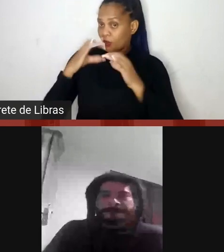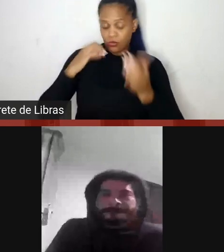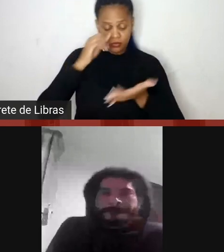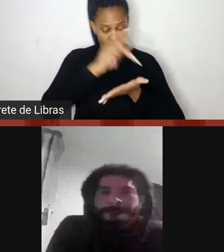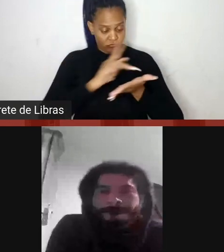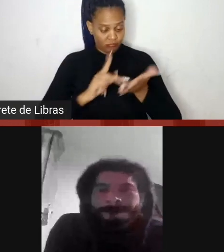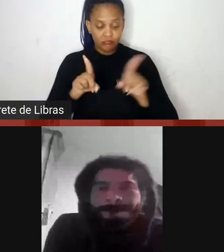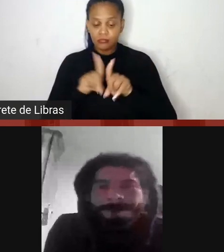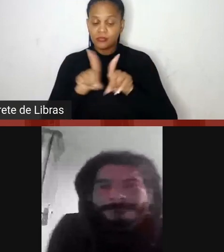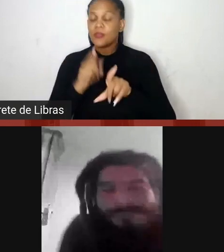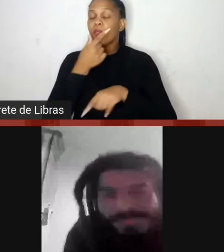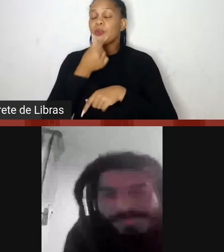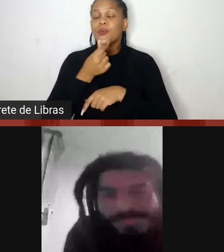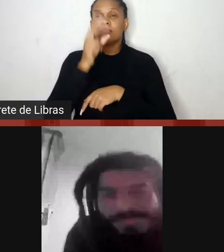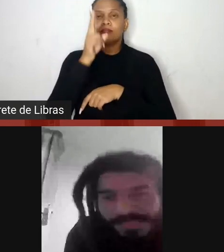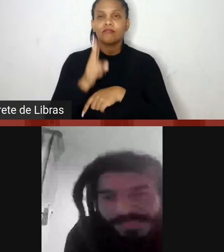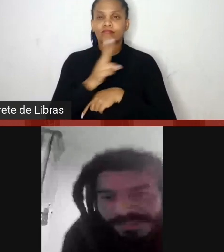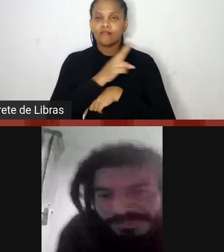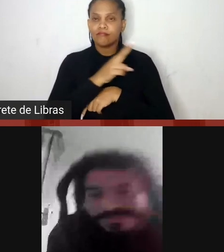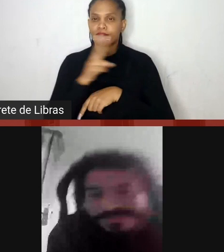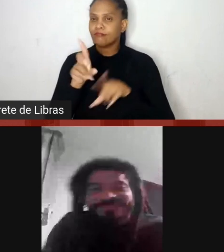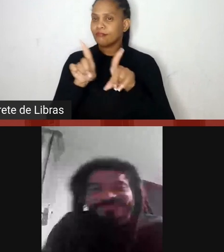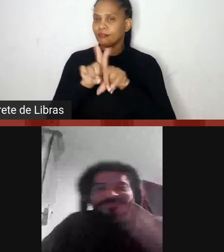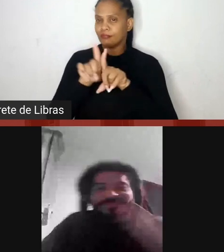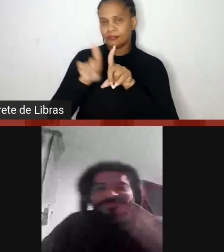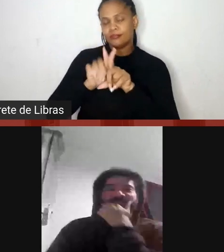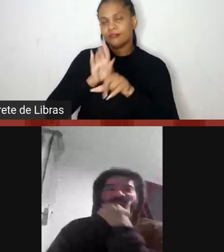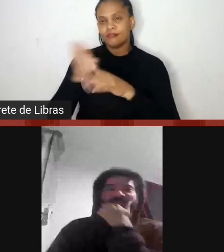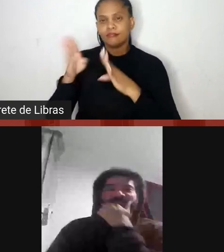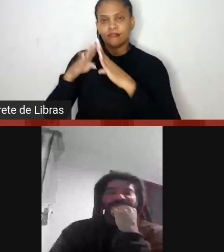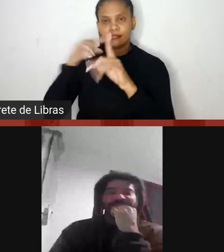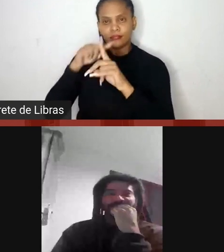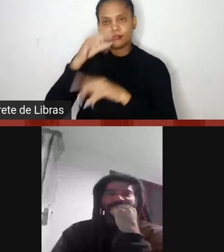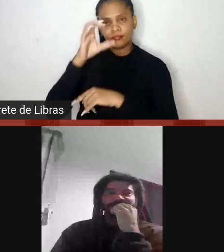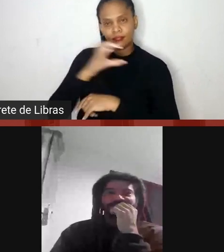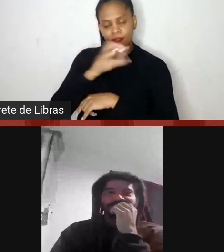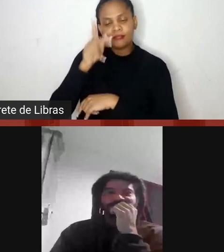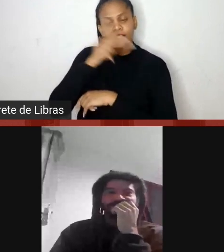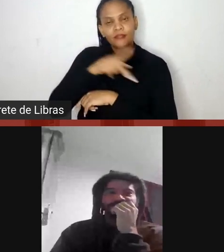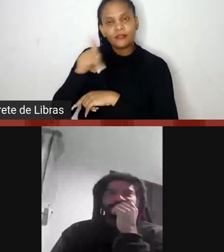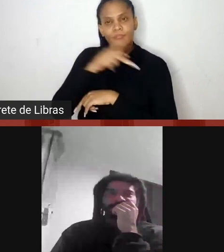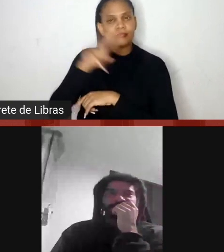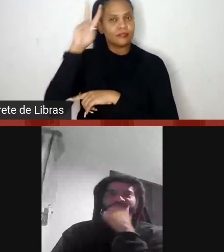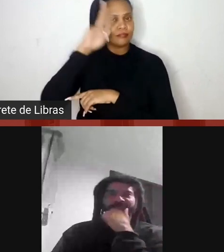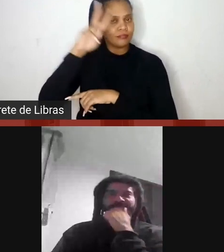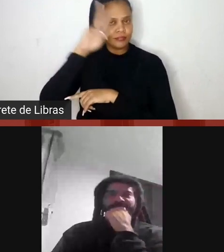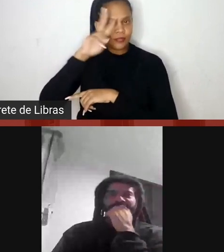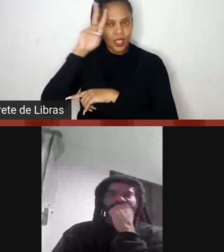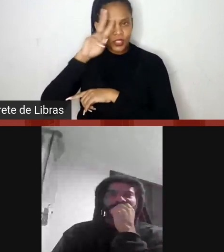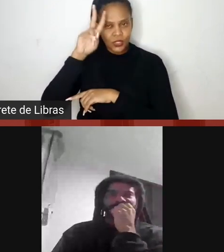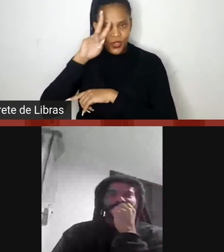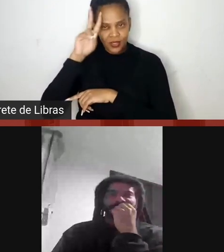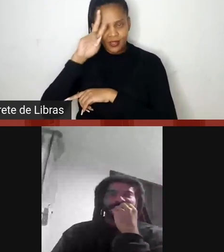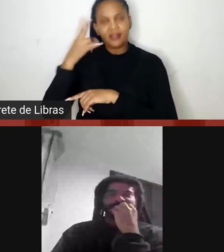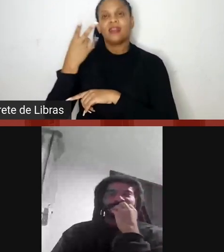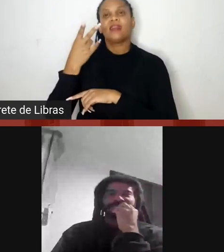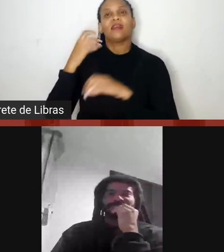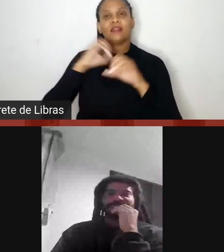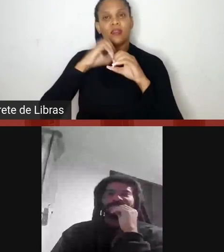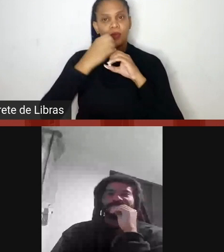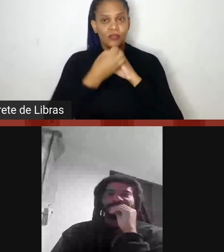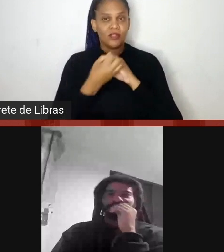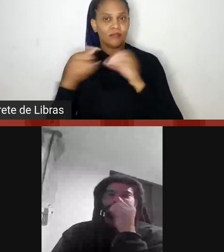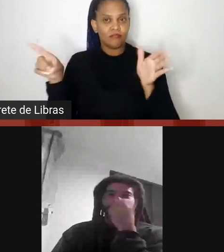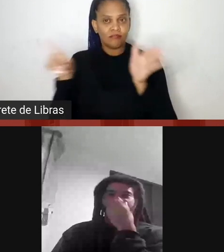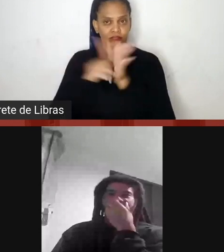Sérgio Cantanhete Ferreira, é dominicano, historiador e professor da História da Universidade Estadual de Goiás, aqui do campo da cidade de Goiás.